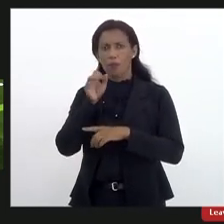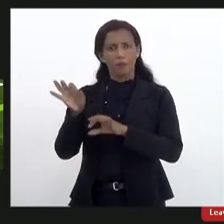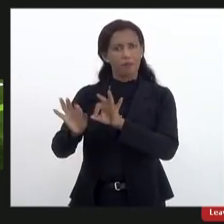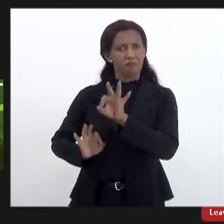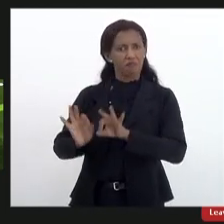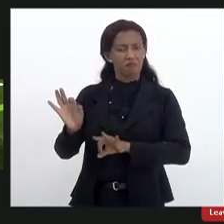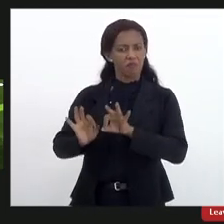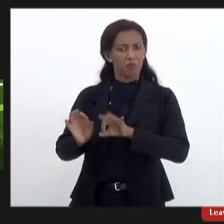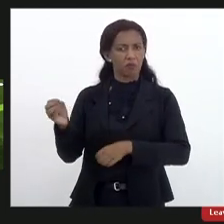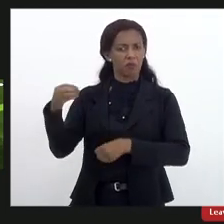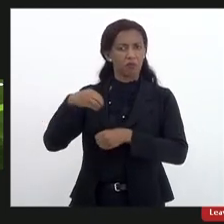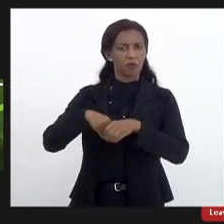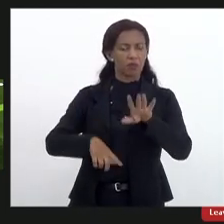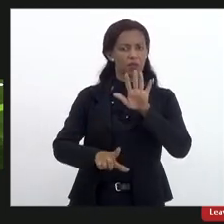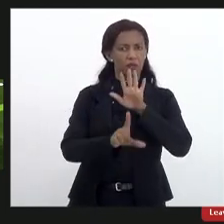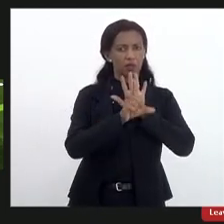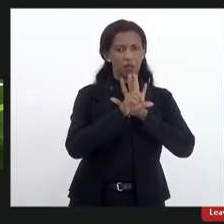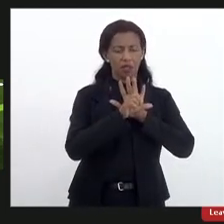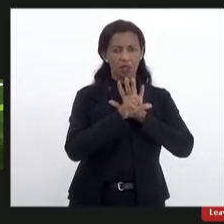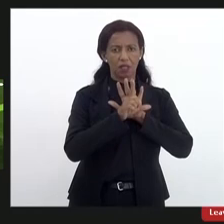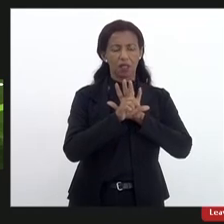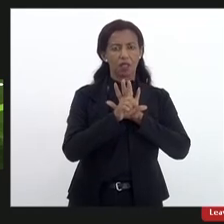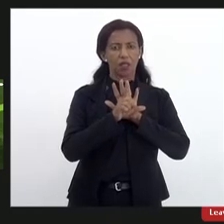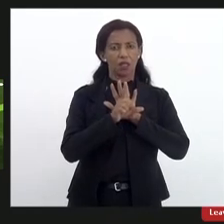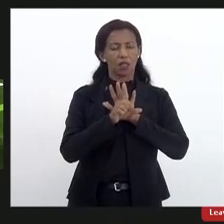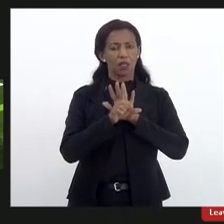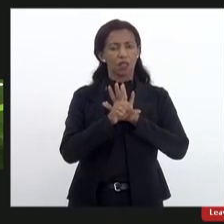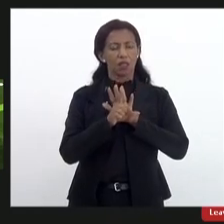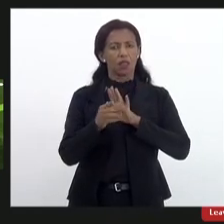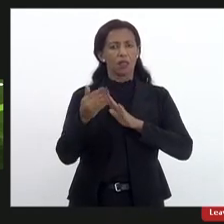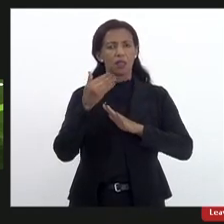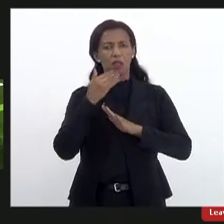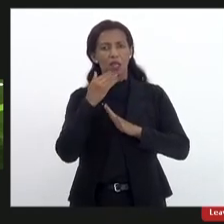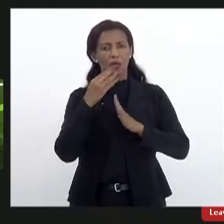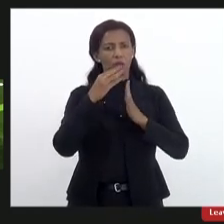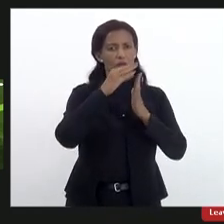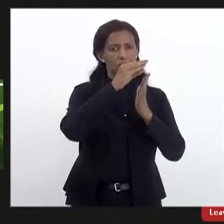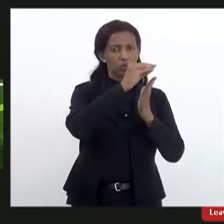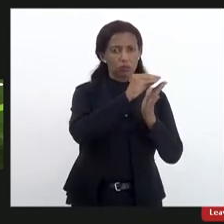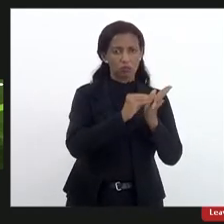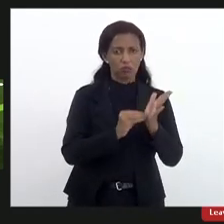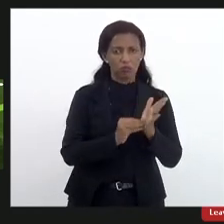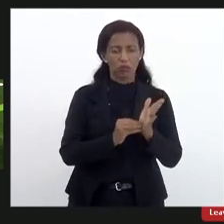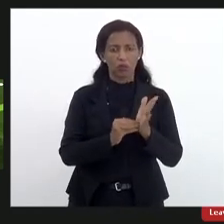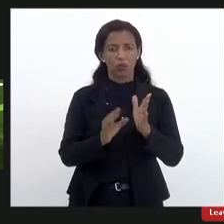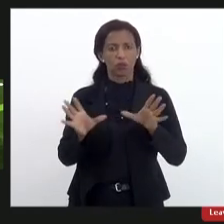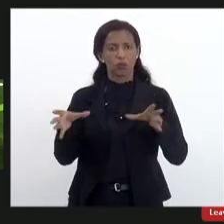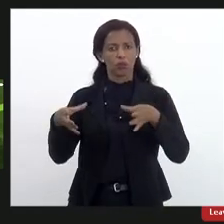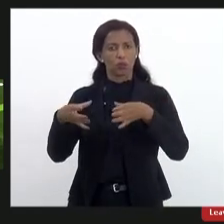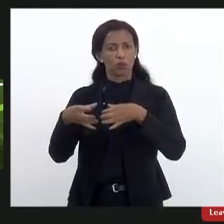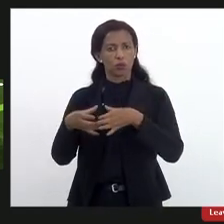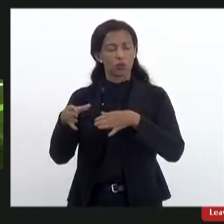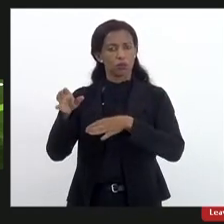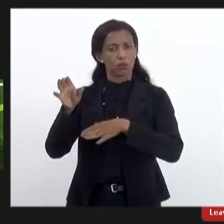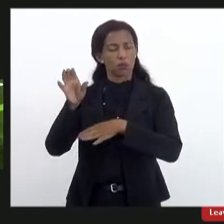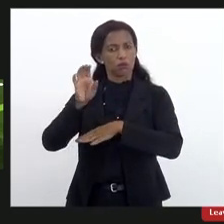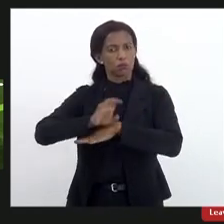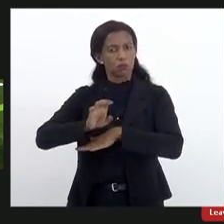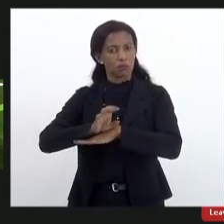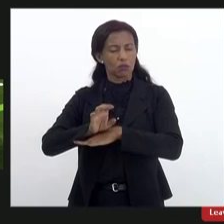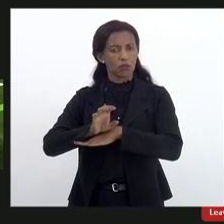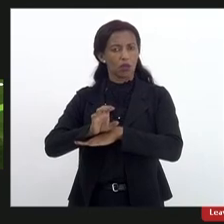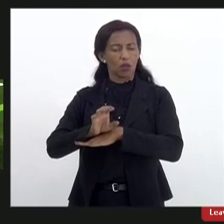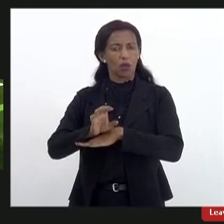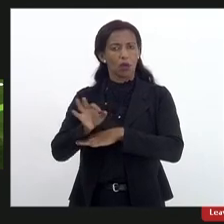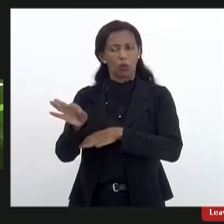em lei dentro das atribuições do conselho estadual o acompanhamento do plano e a